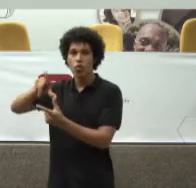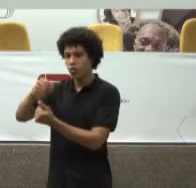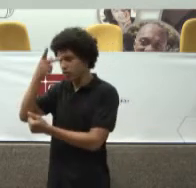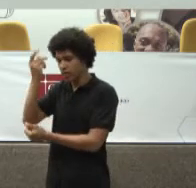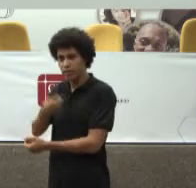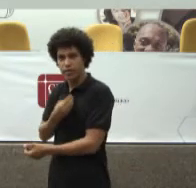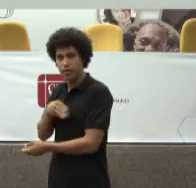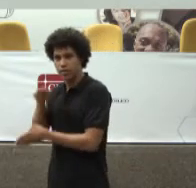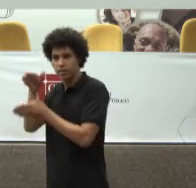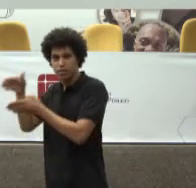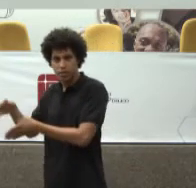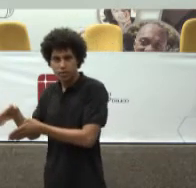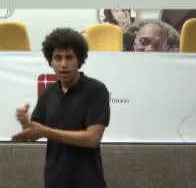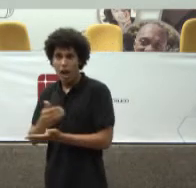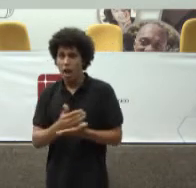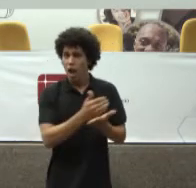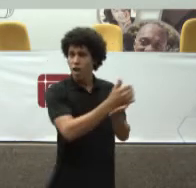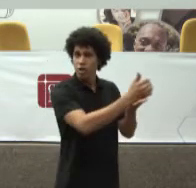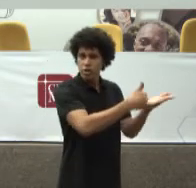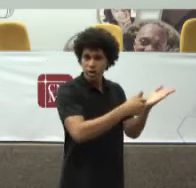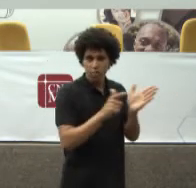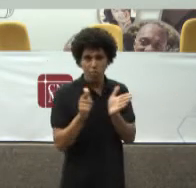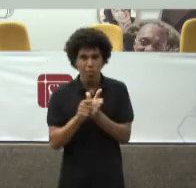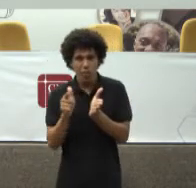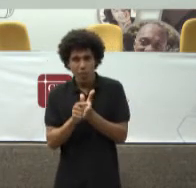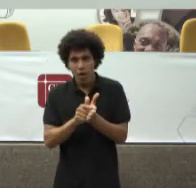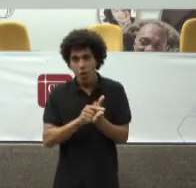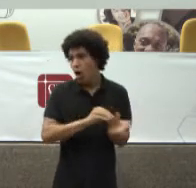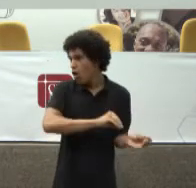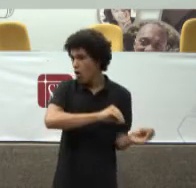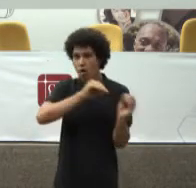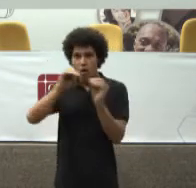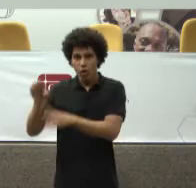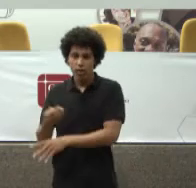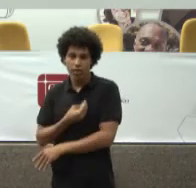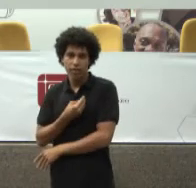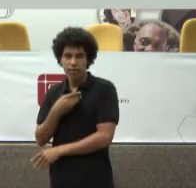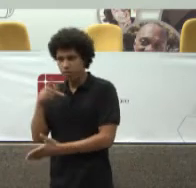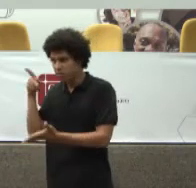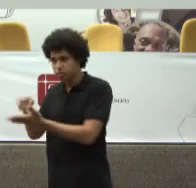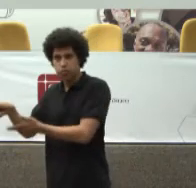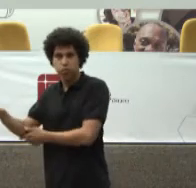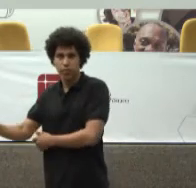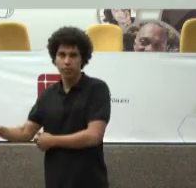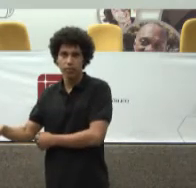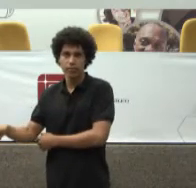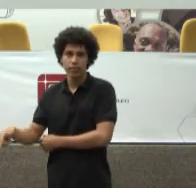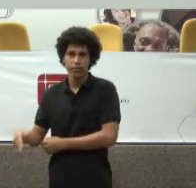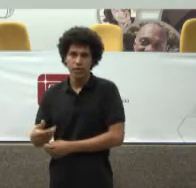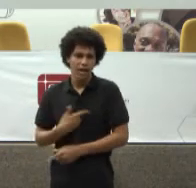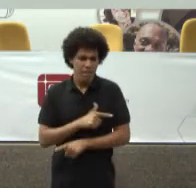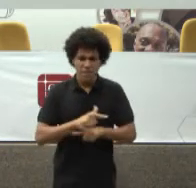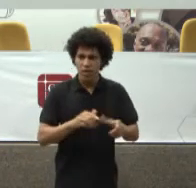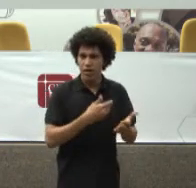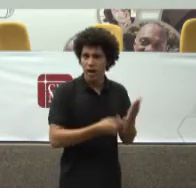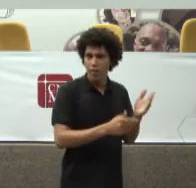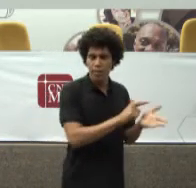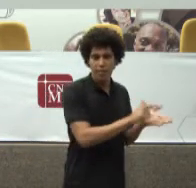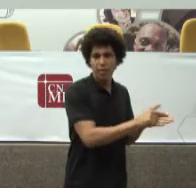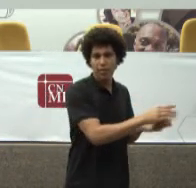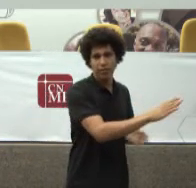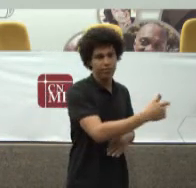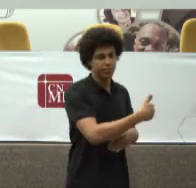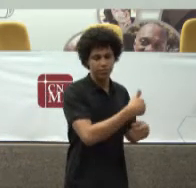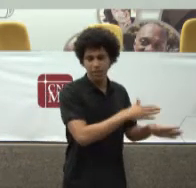Não há Nenhuma outra Instituição Que tenha Essa missão Quando No 129